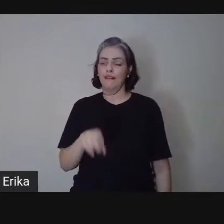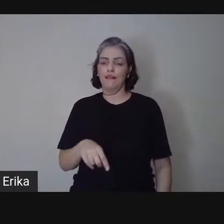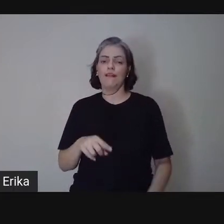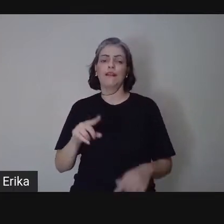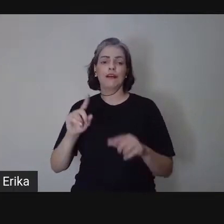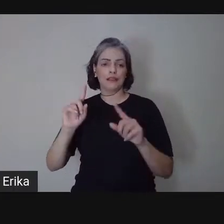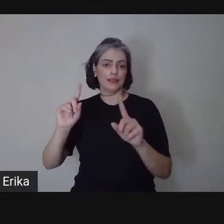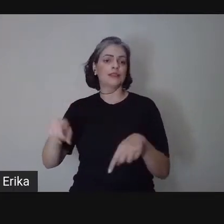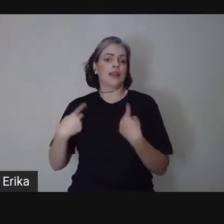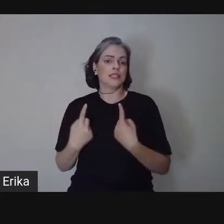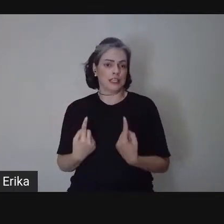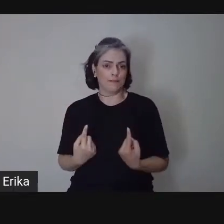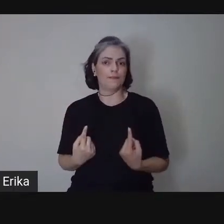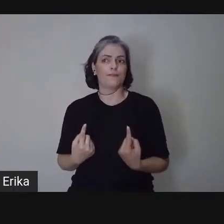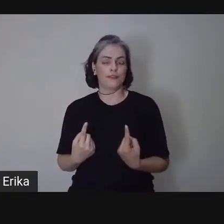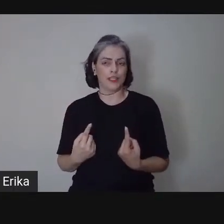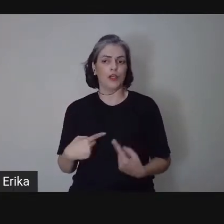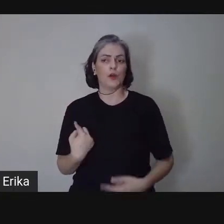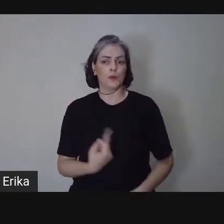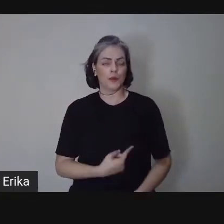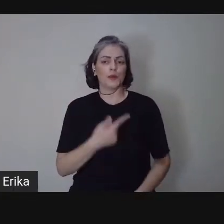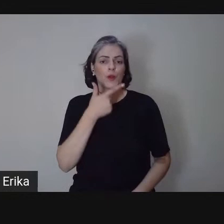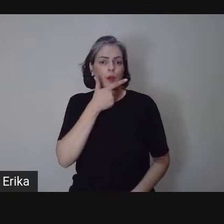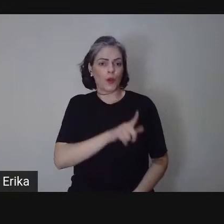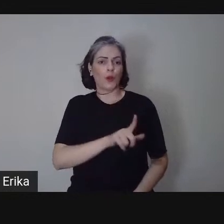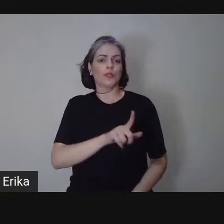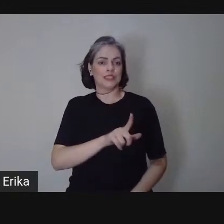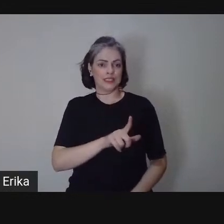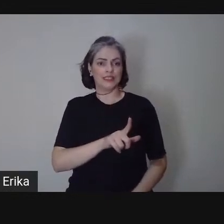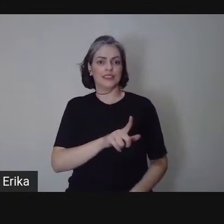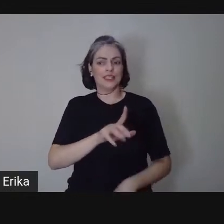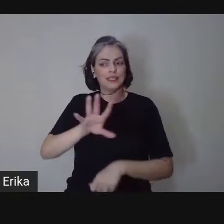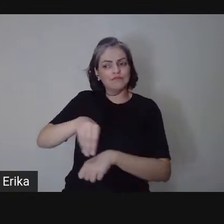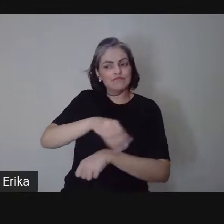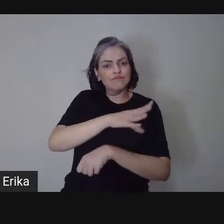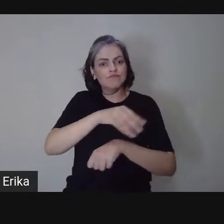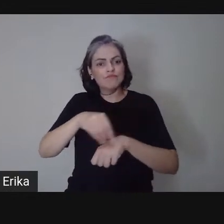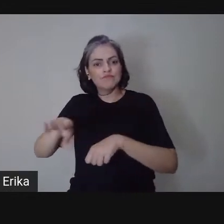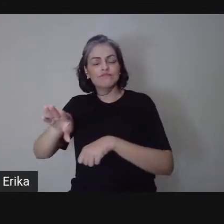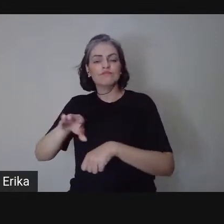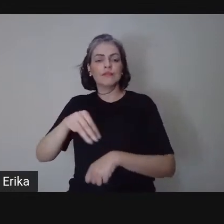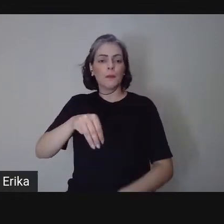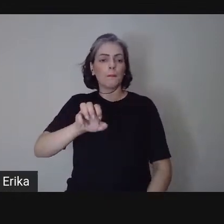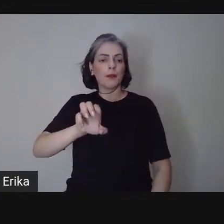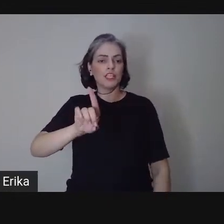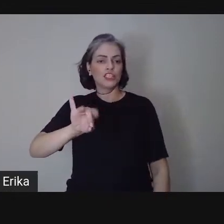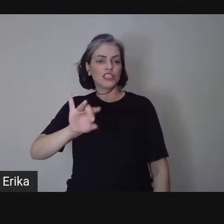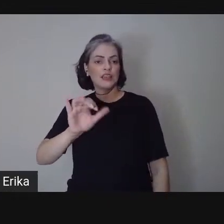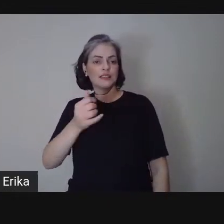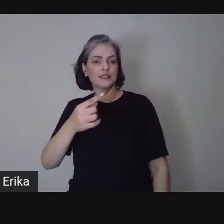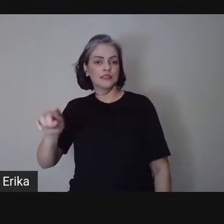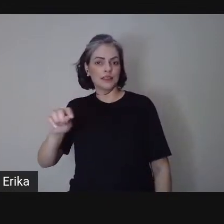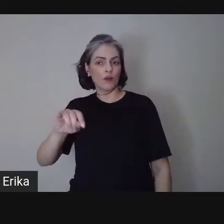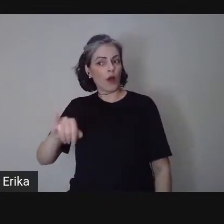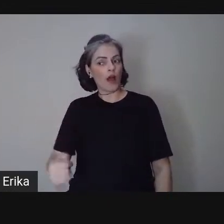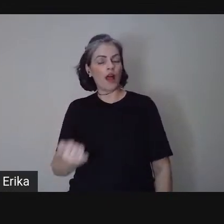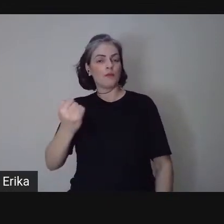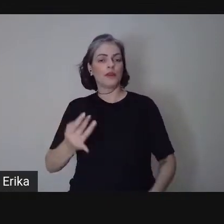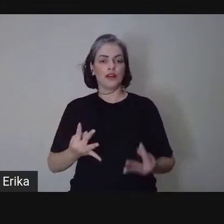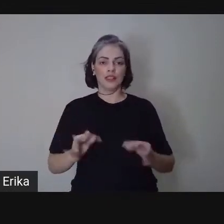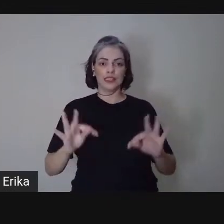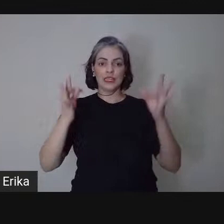fazer essa mediação por meio da tecnologia e fazer ainda uma mediação